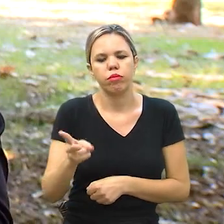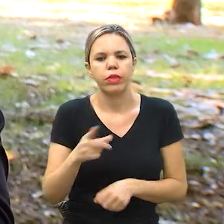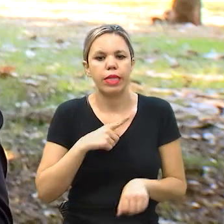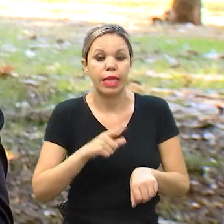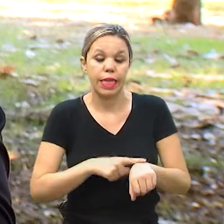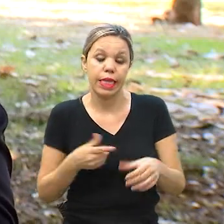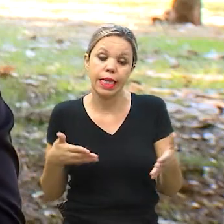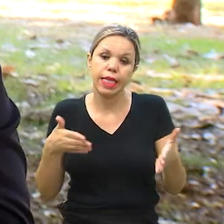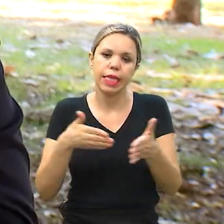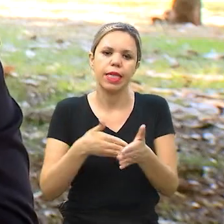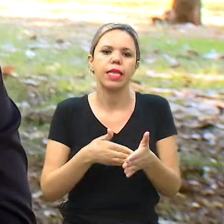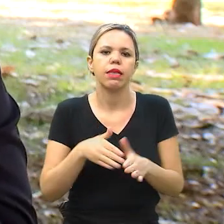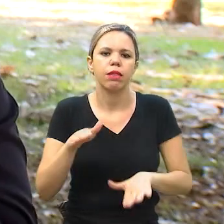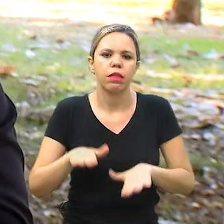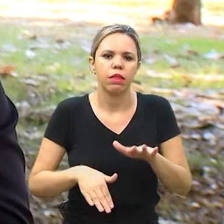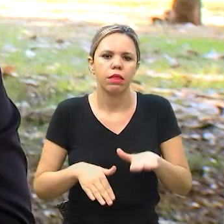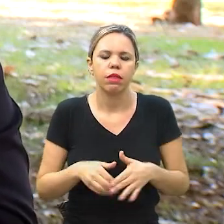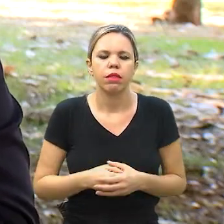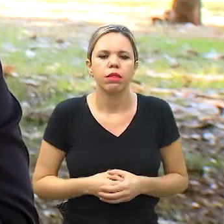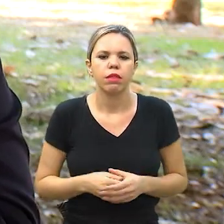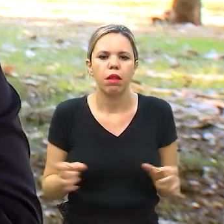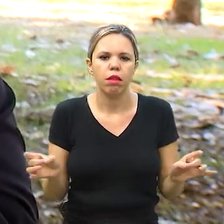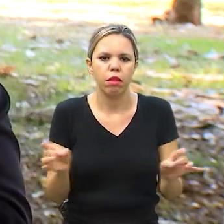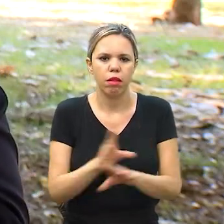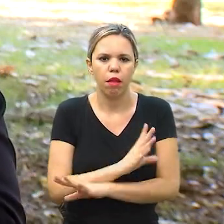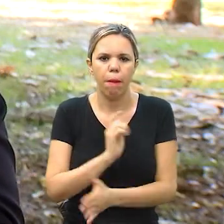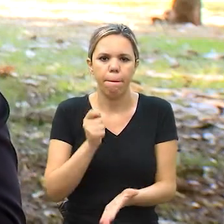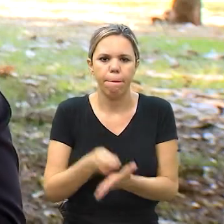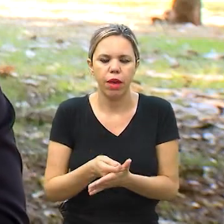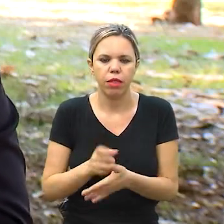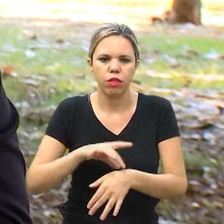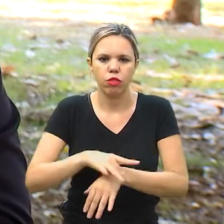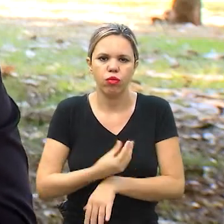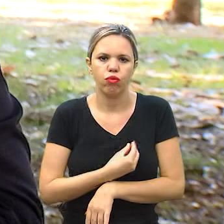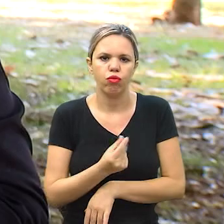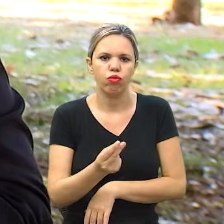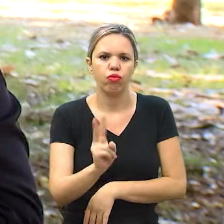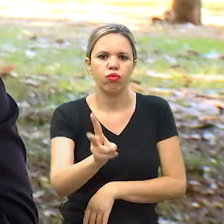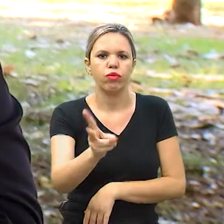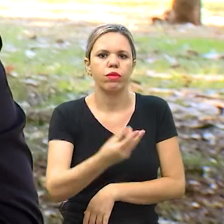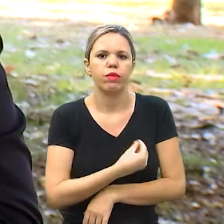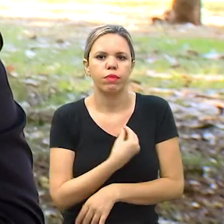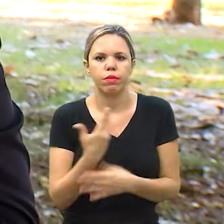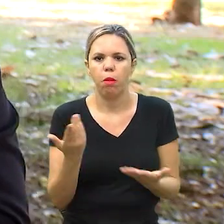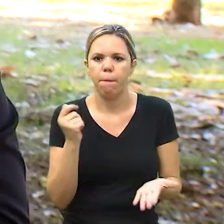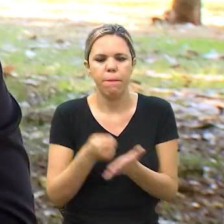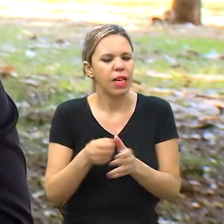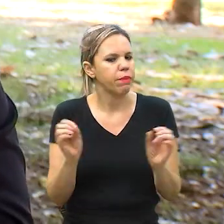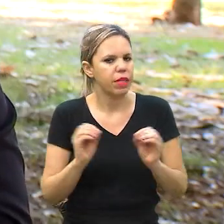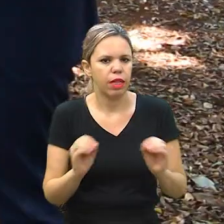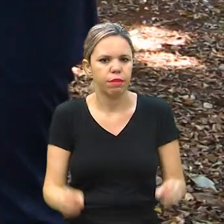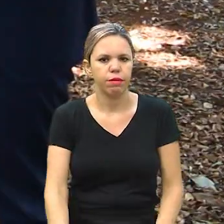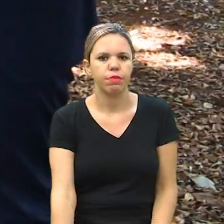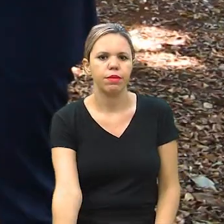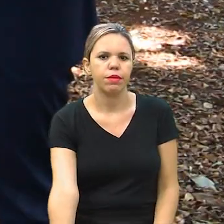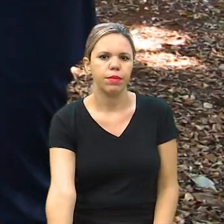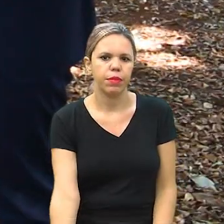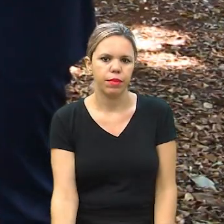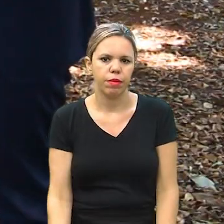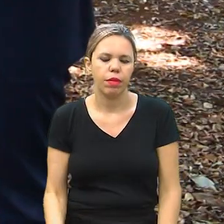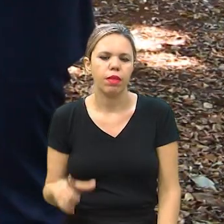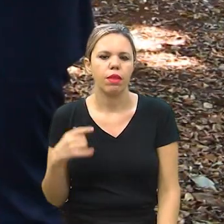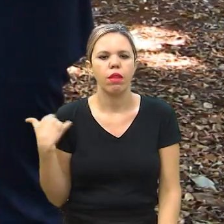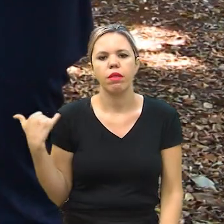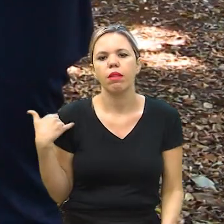um prazo determinado, e uma vez quitado, você mantém aquele seguro te protegendo pelo resto da vida, sem pagar mais nada por isso. Existe uma